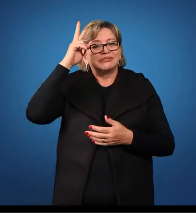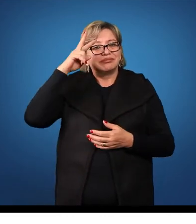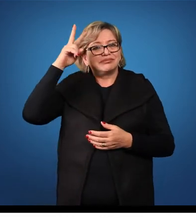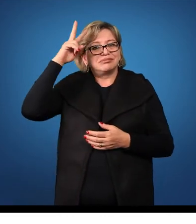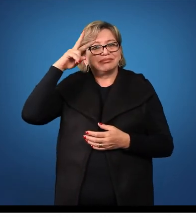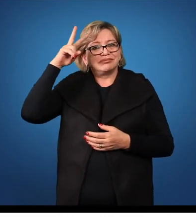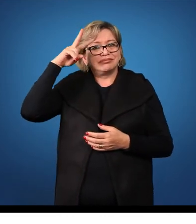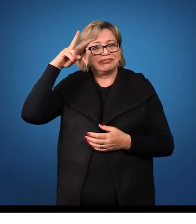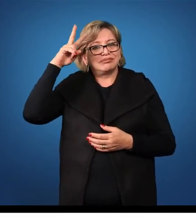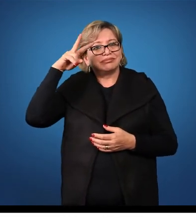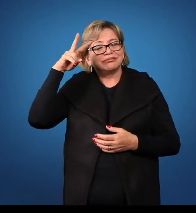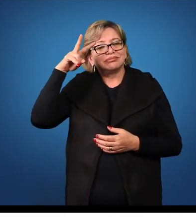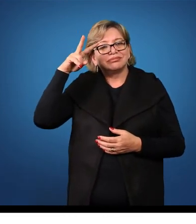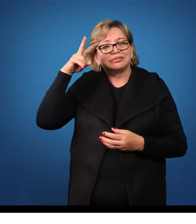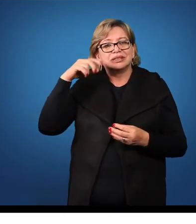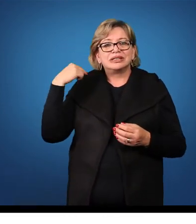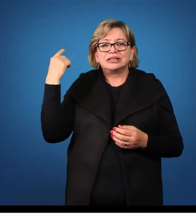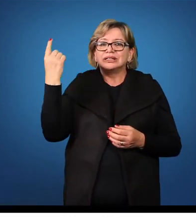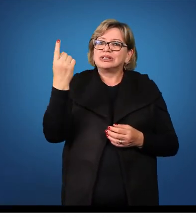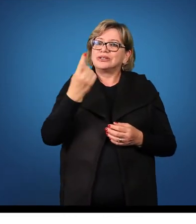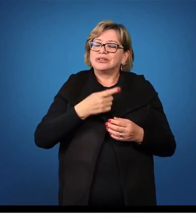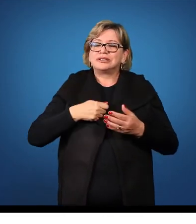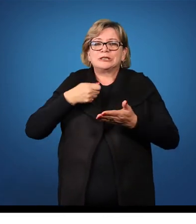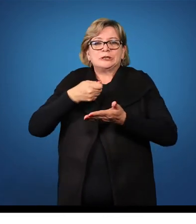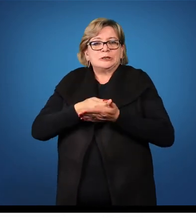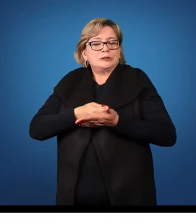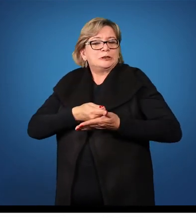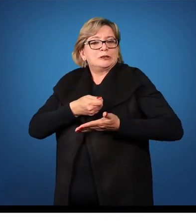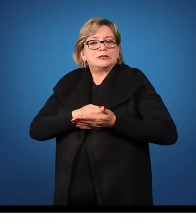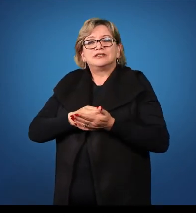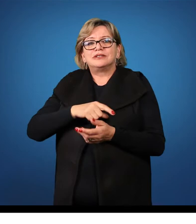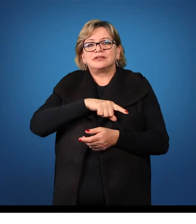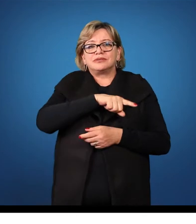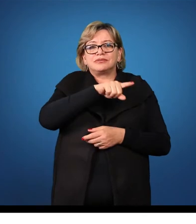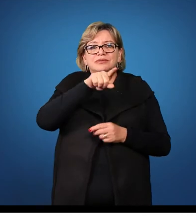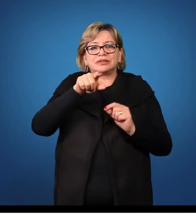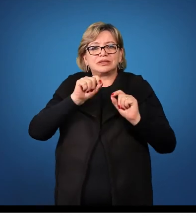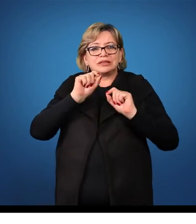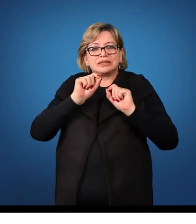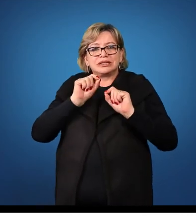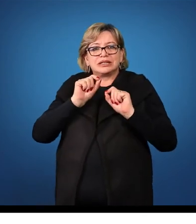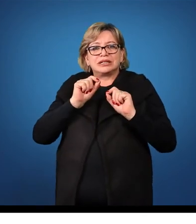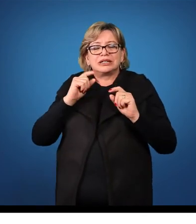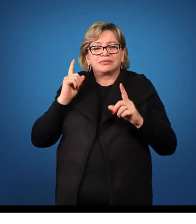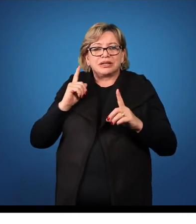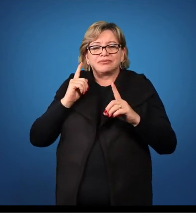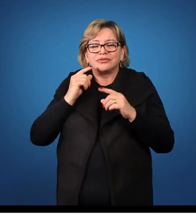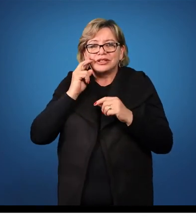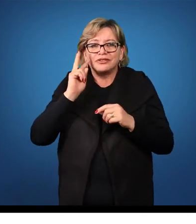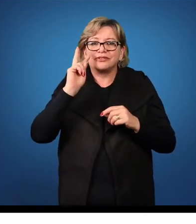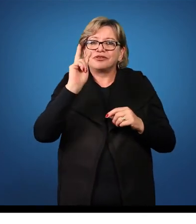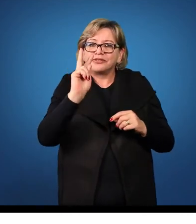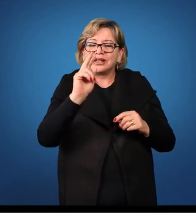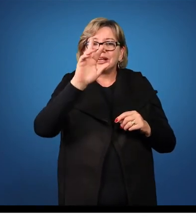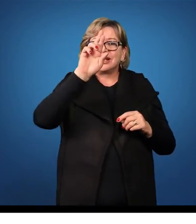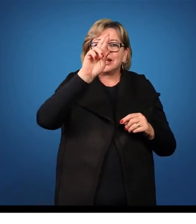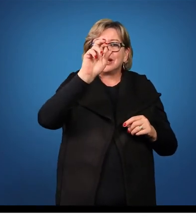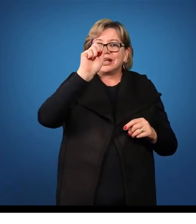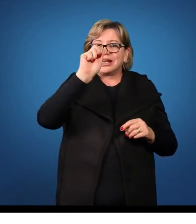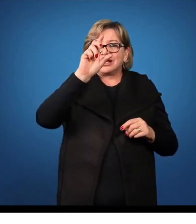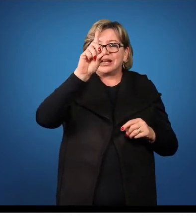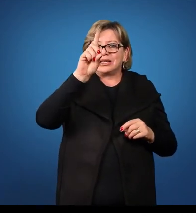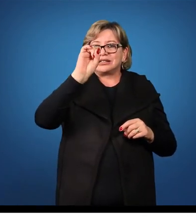Relembrando, nós insistimos que, para encontrar o radical de uma palavra,